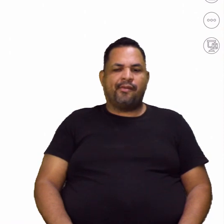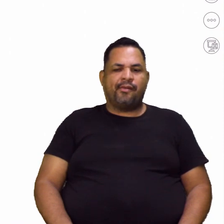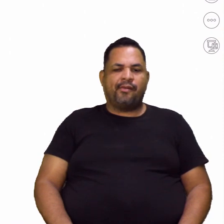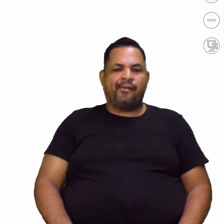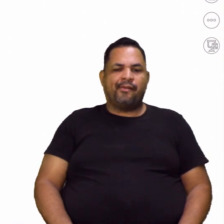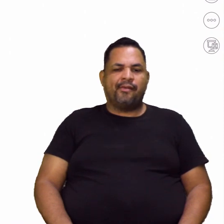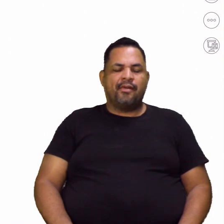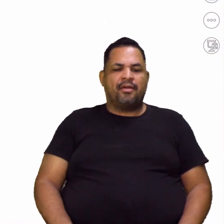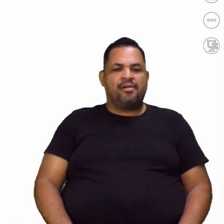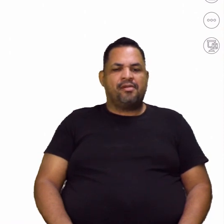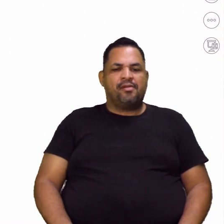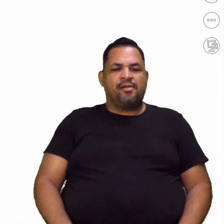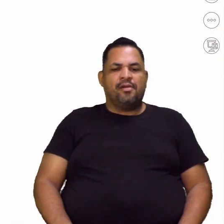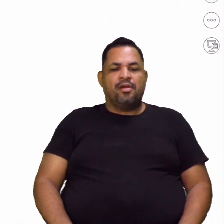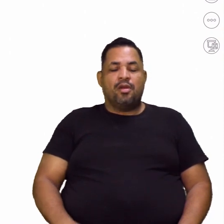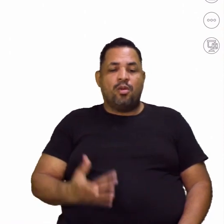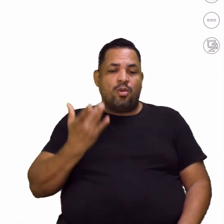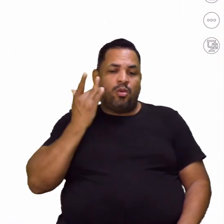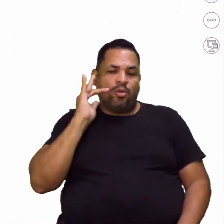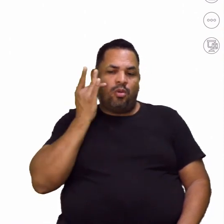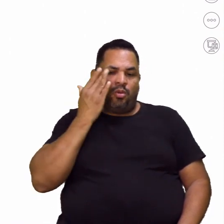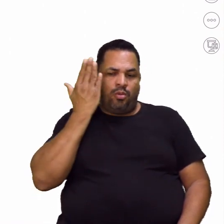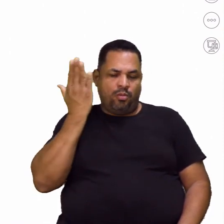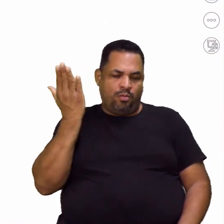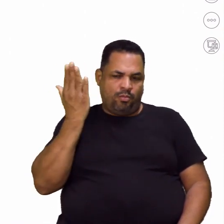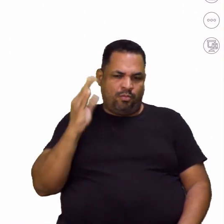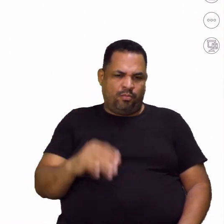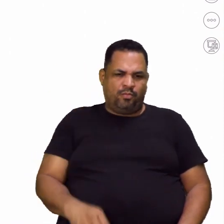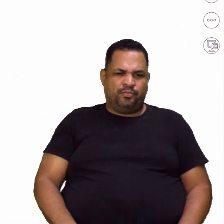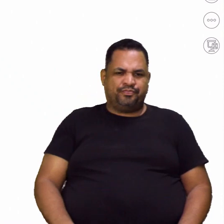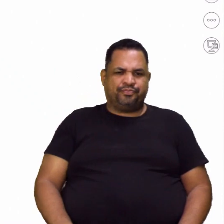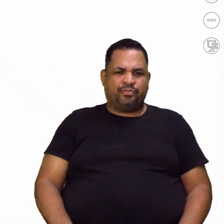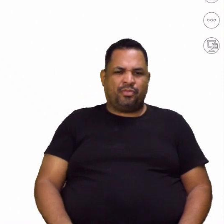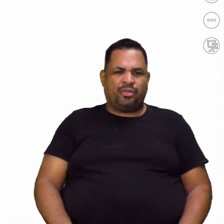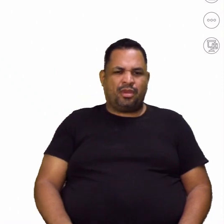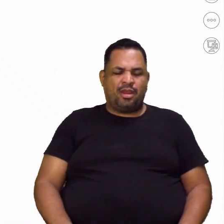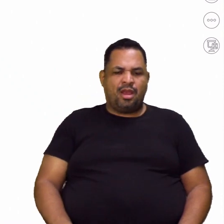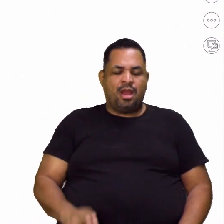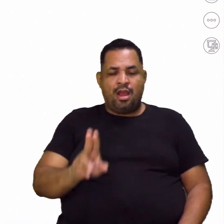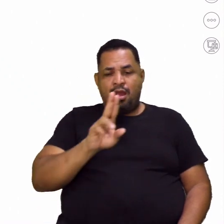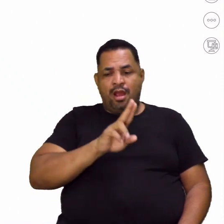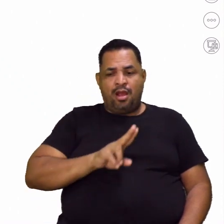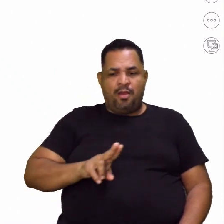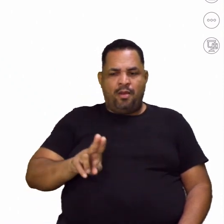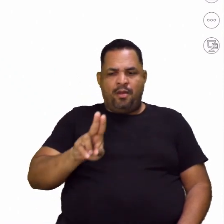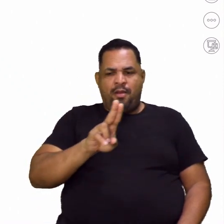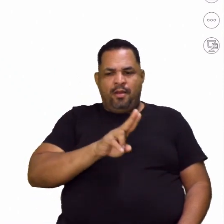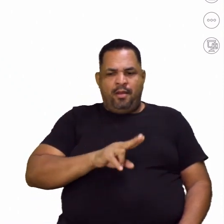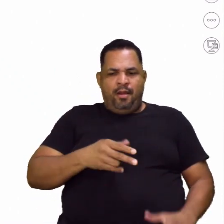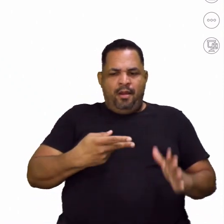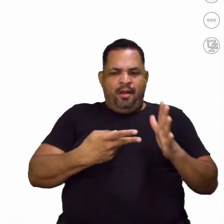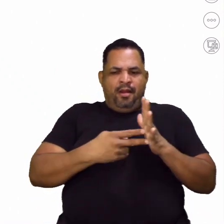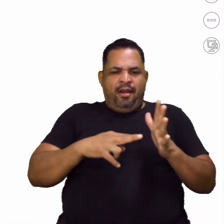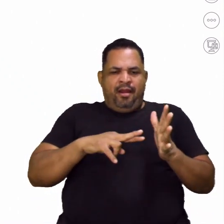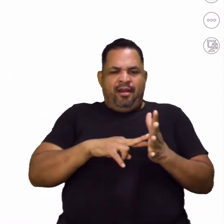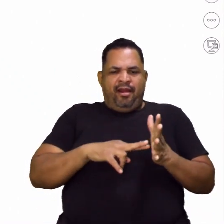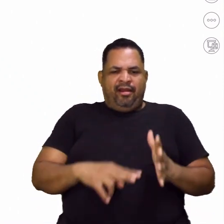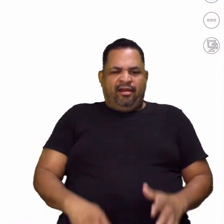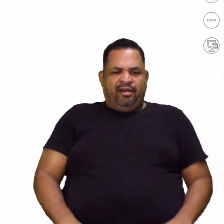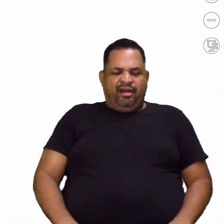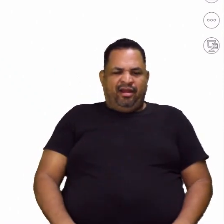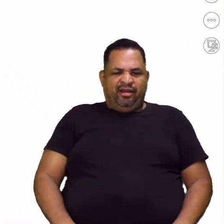ouro. Esse de ouro aqui está sendo empregado no sentido o quê?